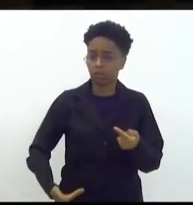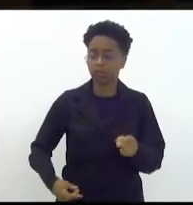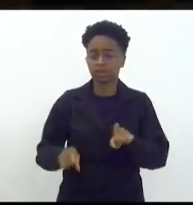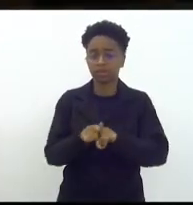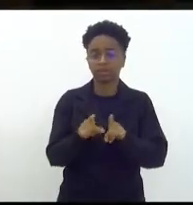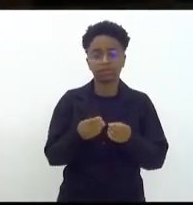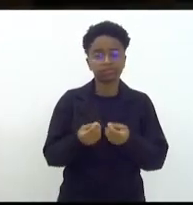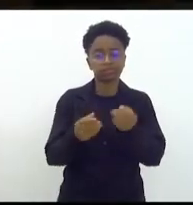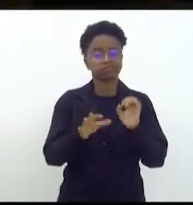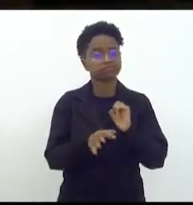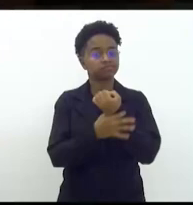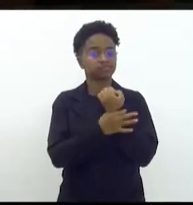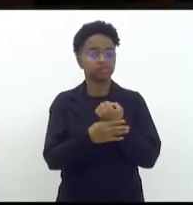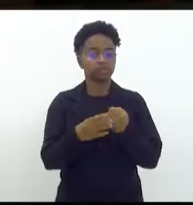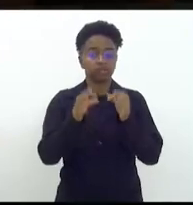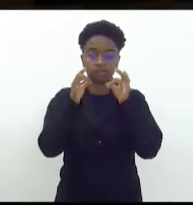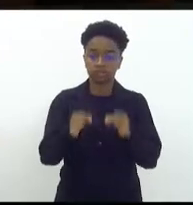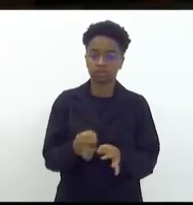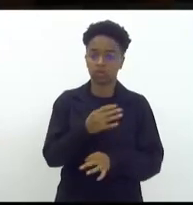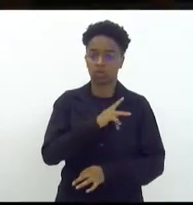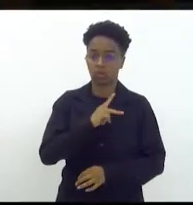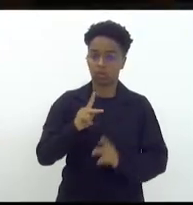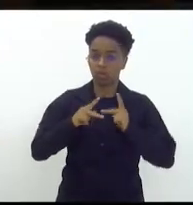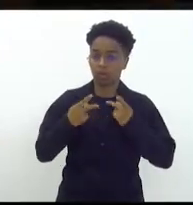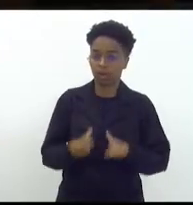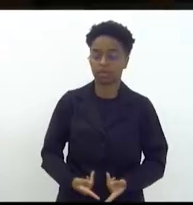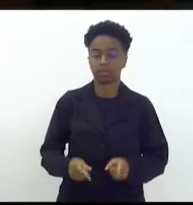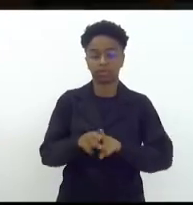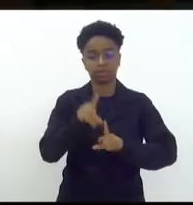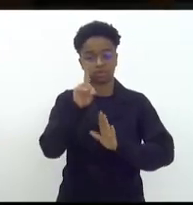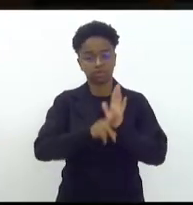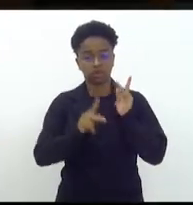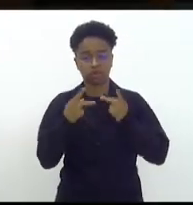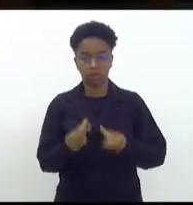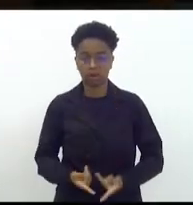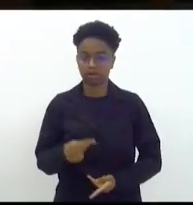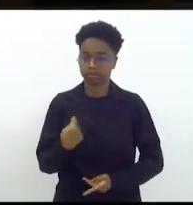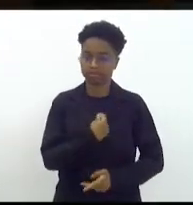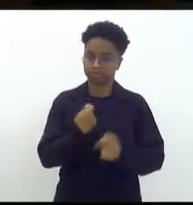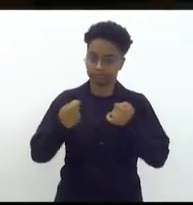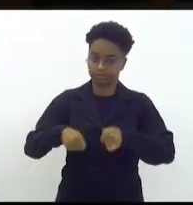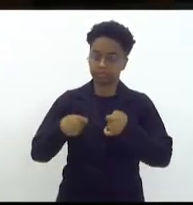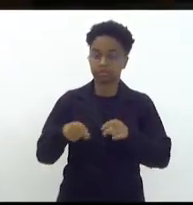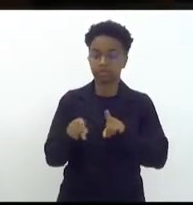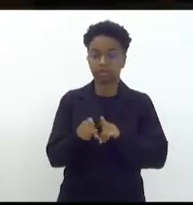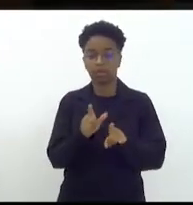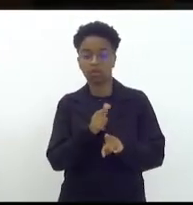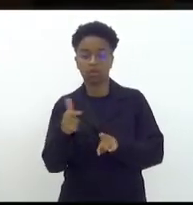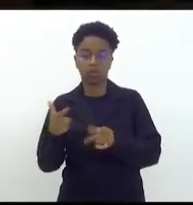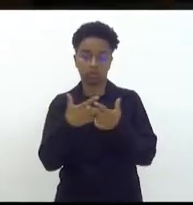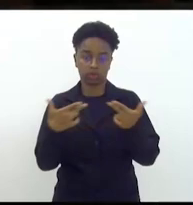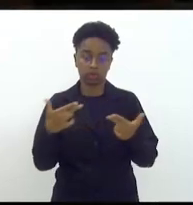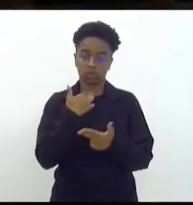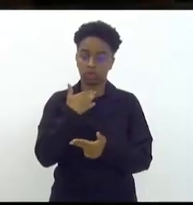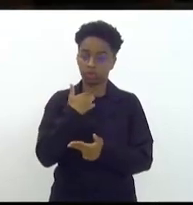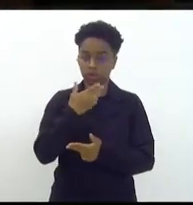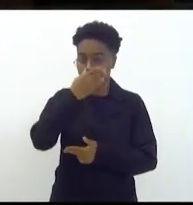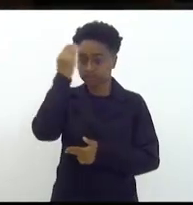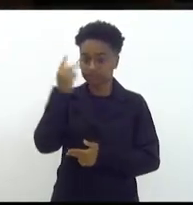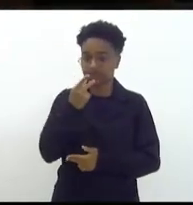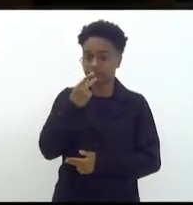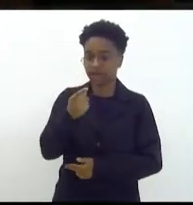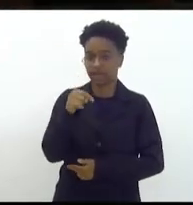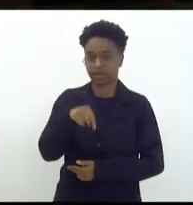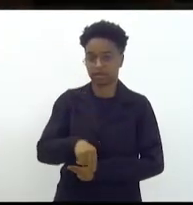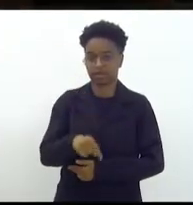garantam a dignidade humana que garantam os direitos humanos é isso que a gente precisa e um outro elemento que eu não poderia deixar de dizer aqui